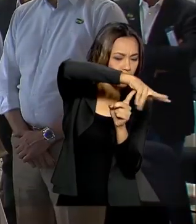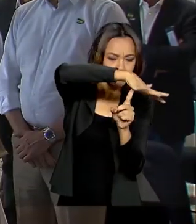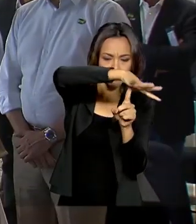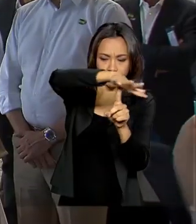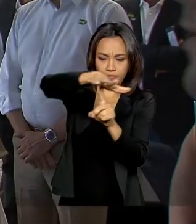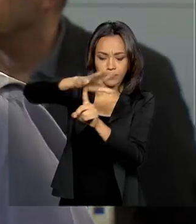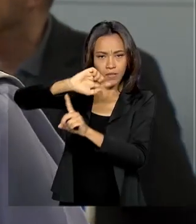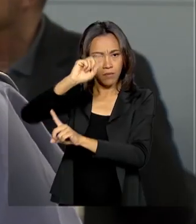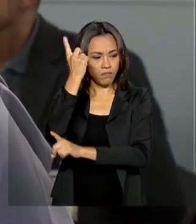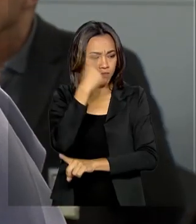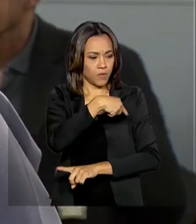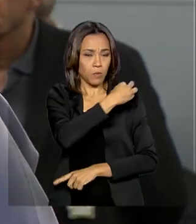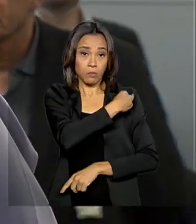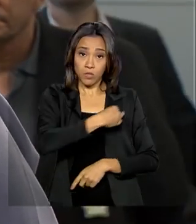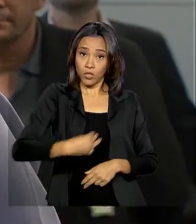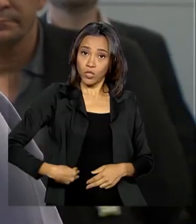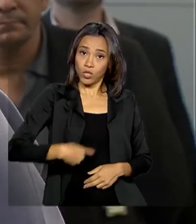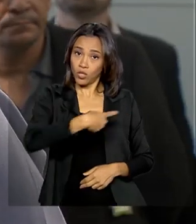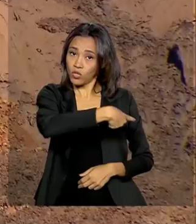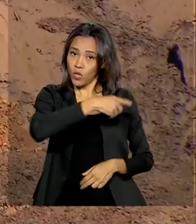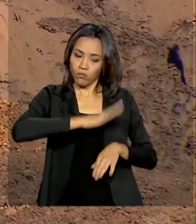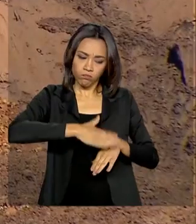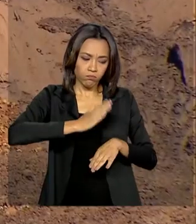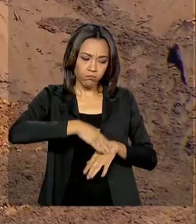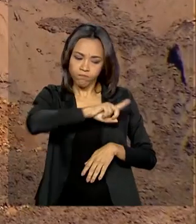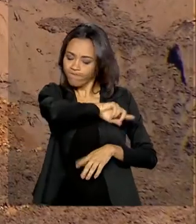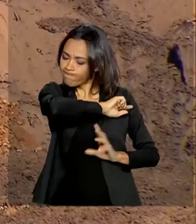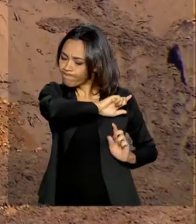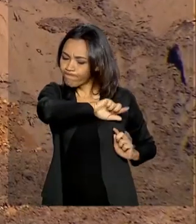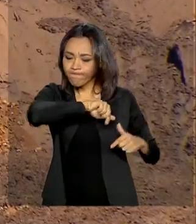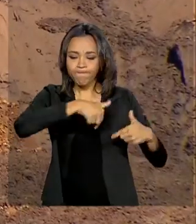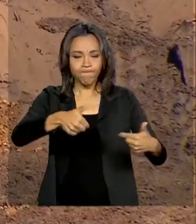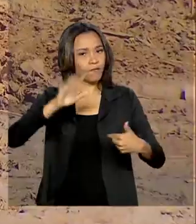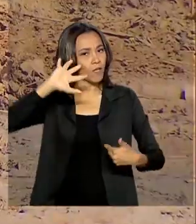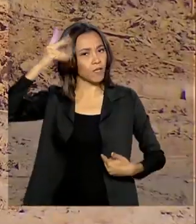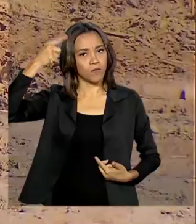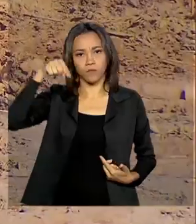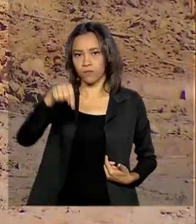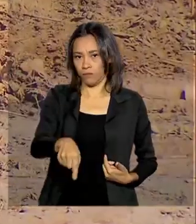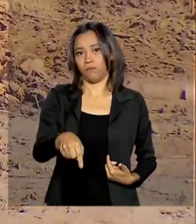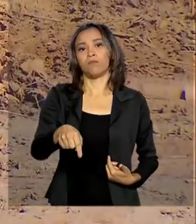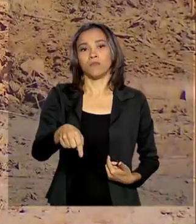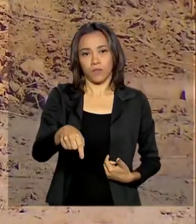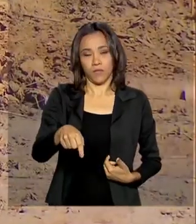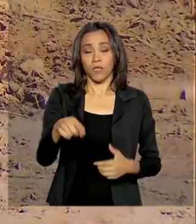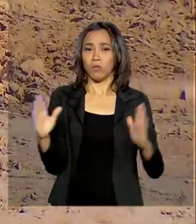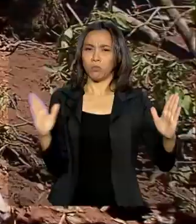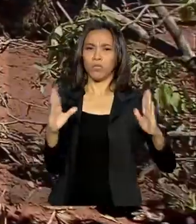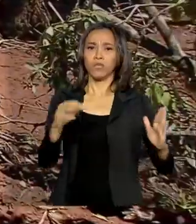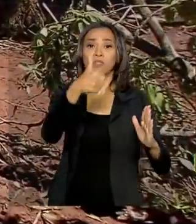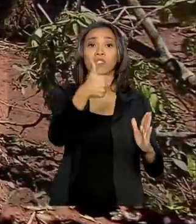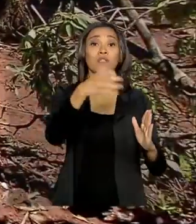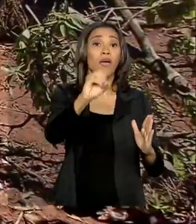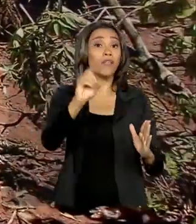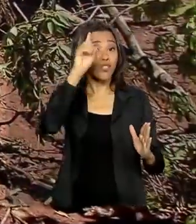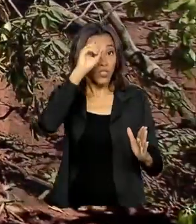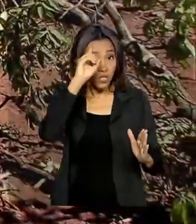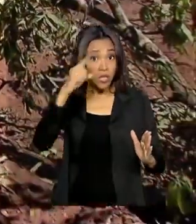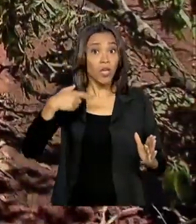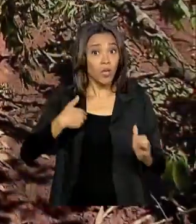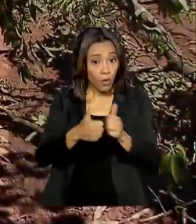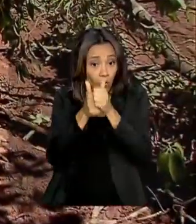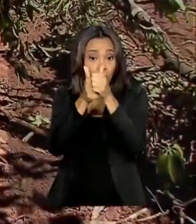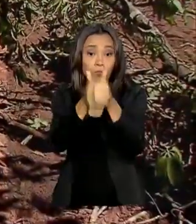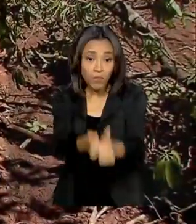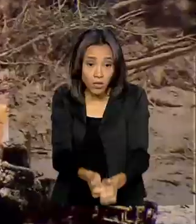ministros de Estado que tomassem todas as providências necessárias. Durante 10 dias, eu acompanhei os trabalhos